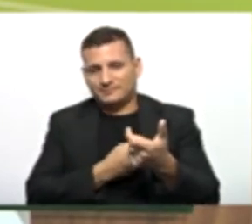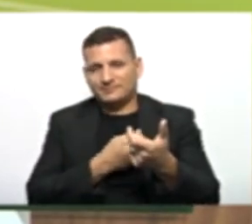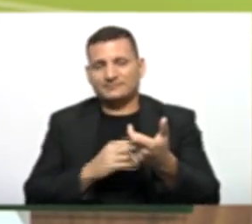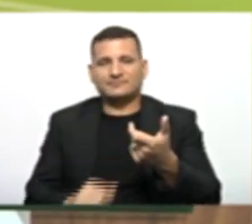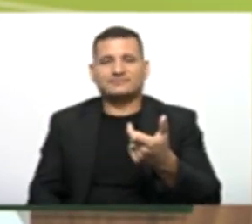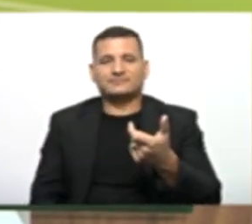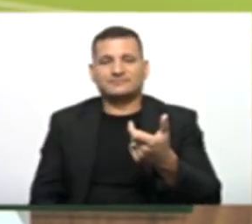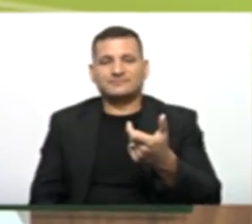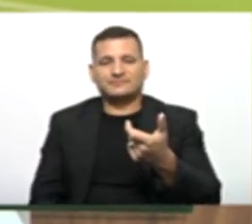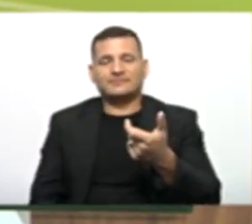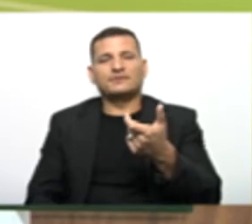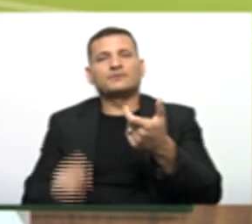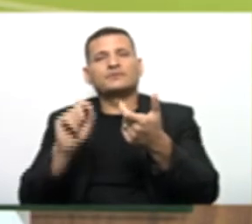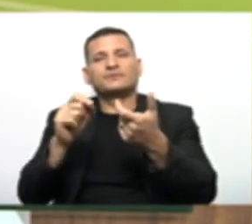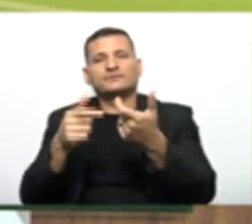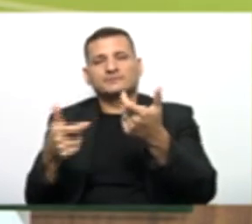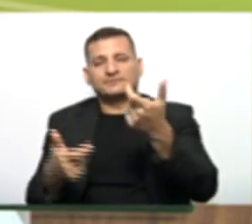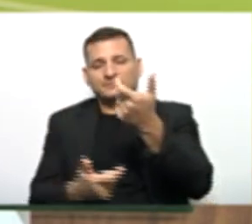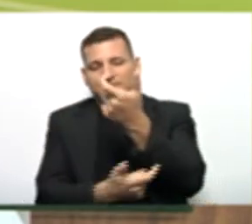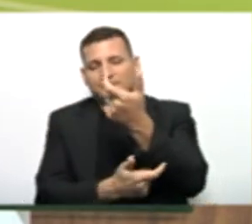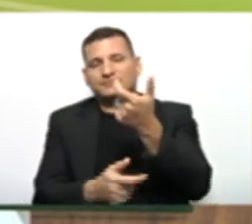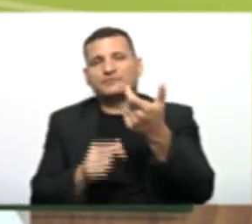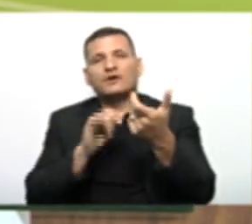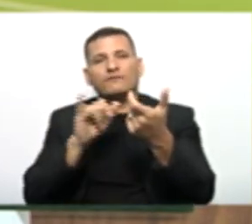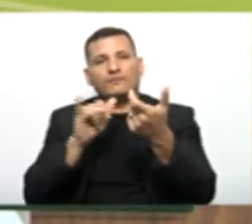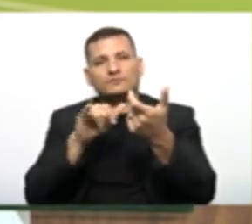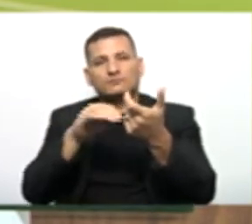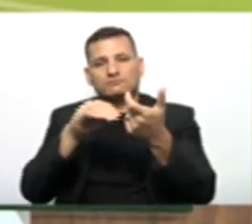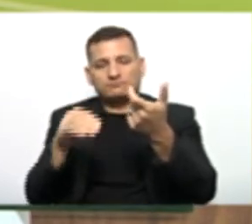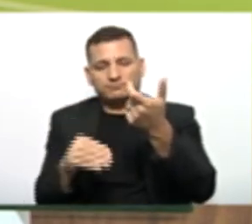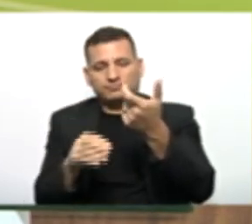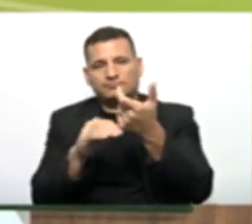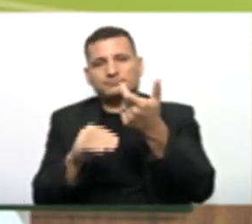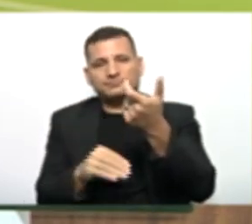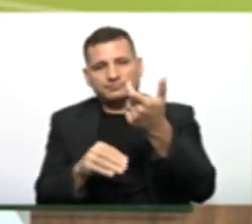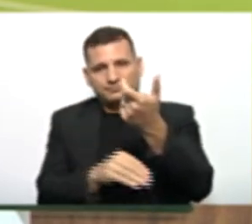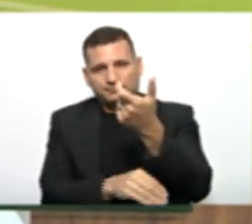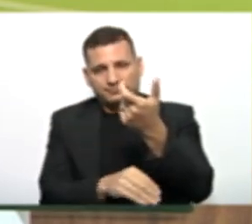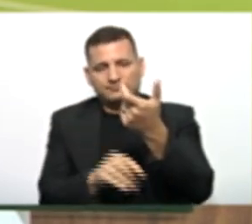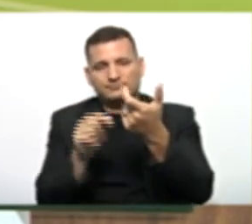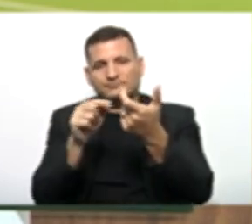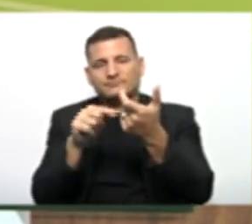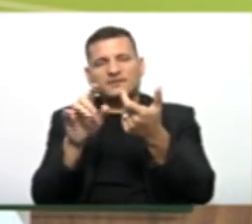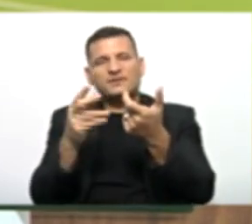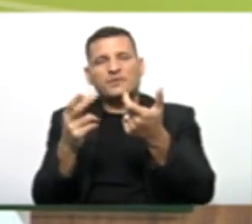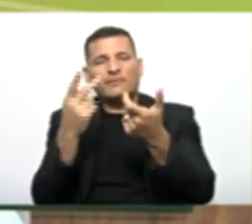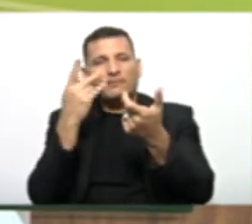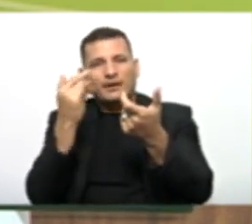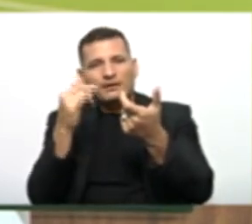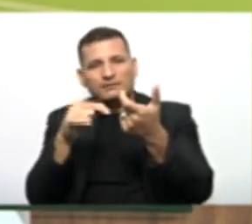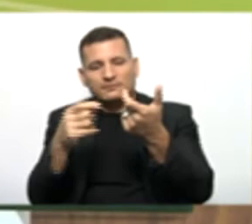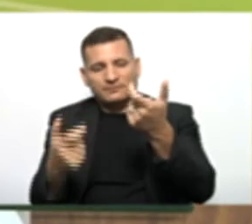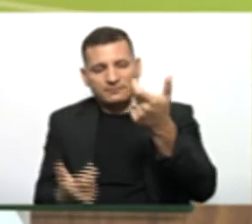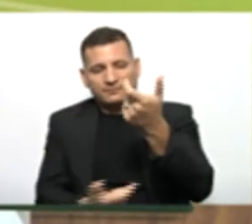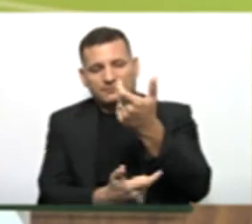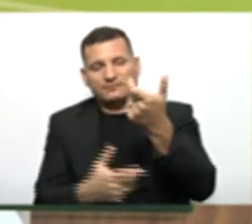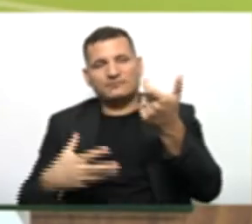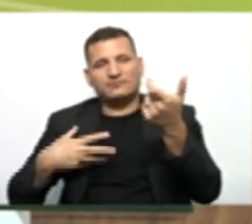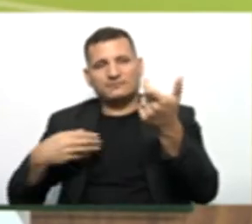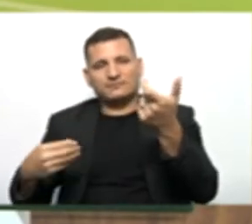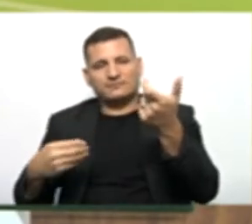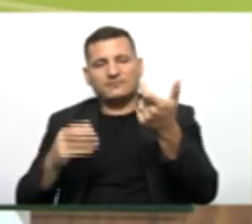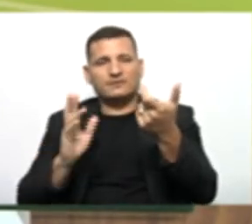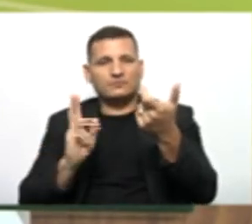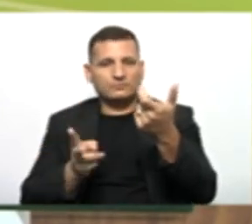classes filhas, essas informações. Então, a classe pai existe e as outras continuam existindo, herdando aquilo.